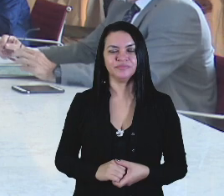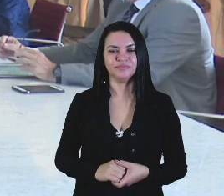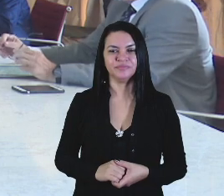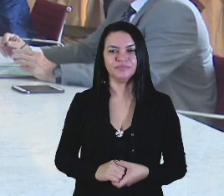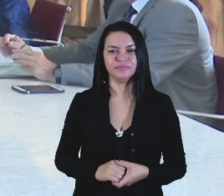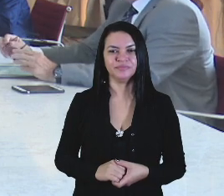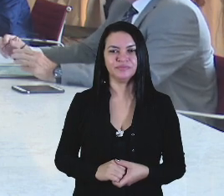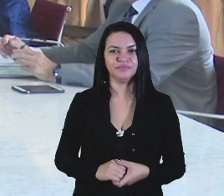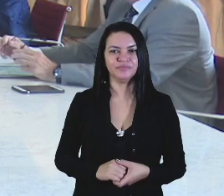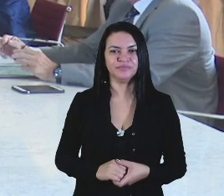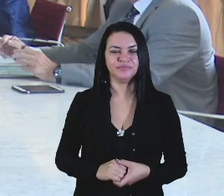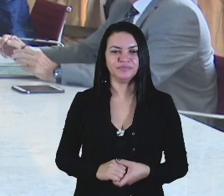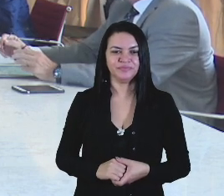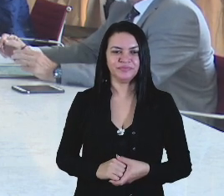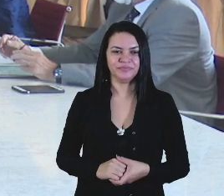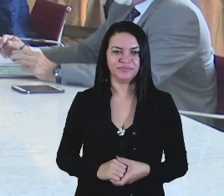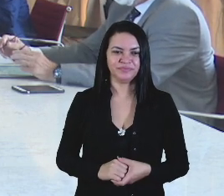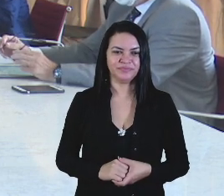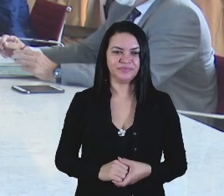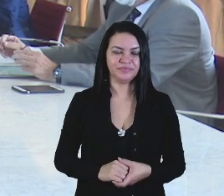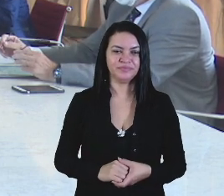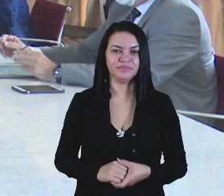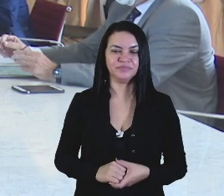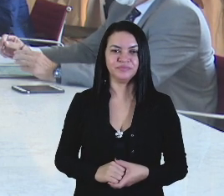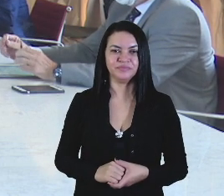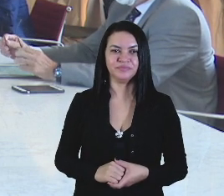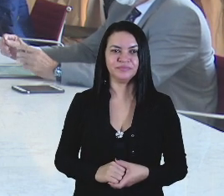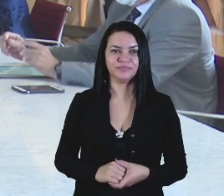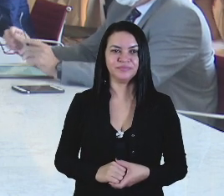Assinam como testemunha